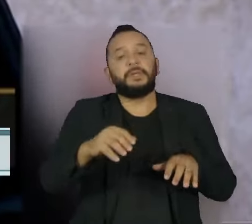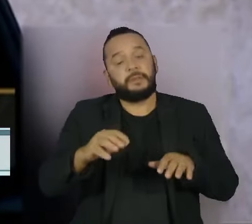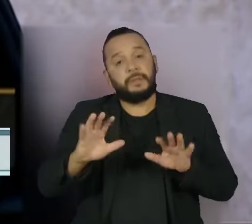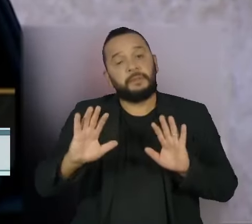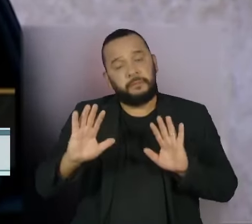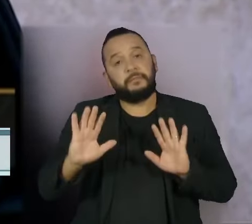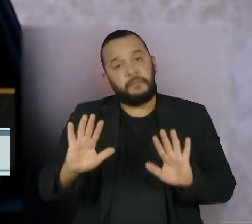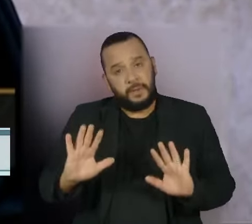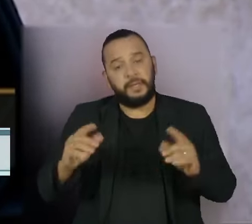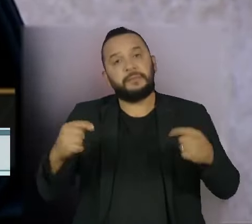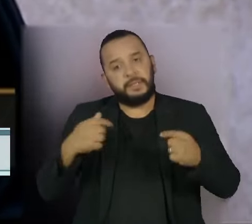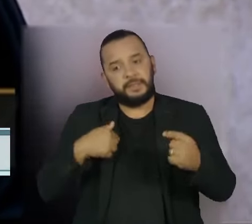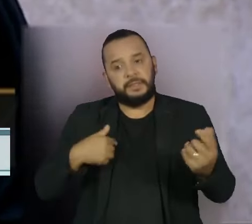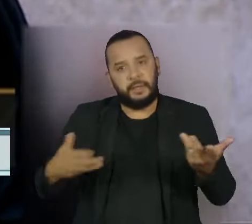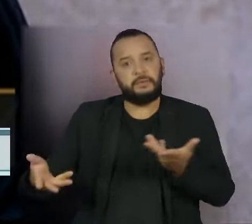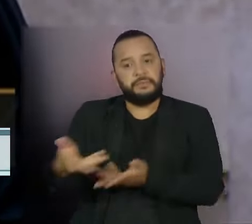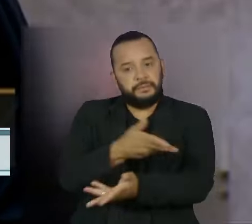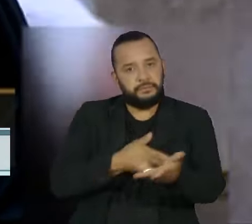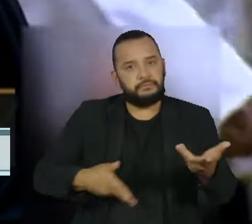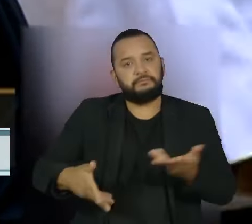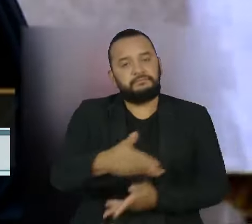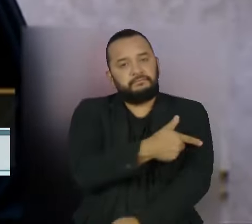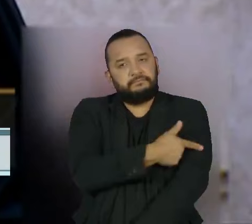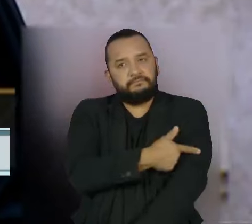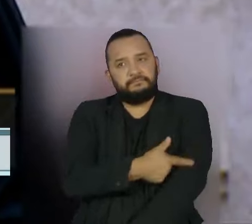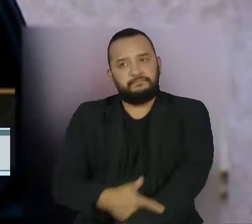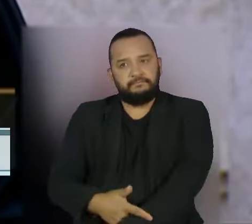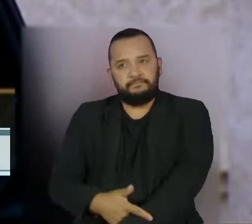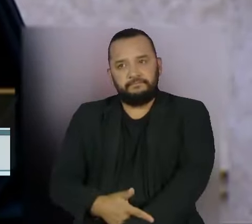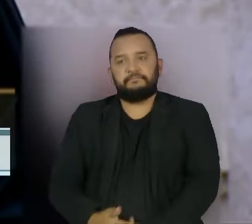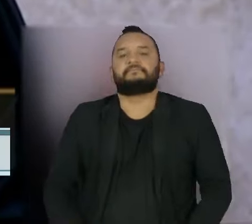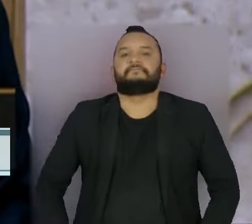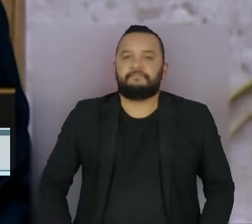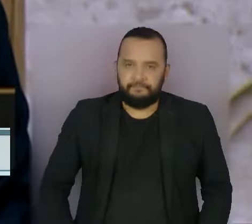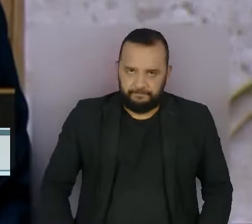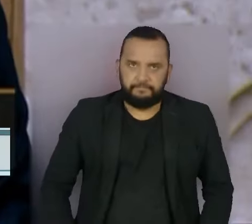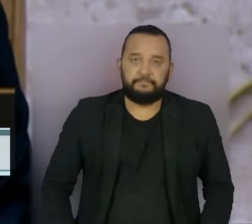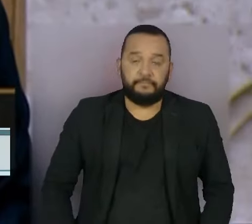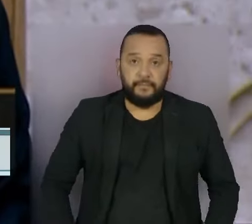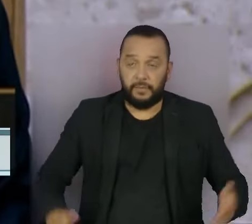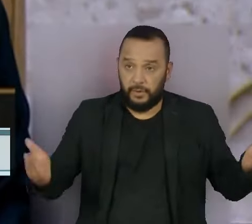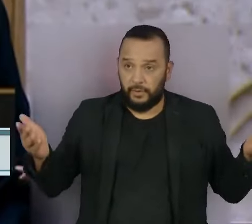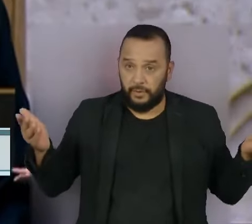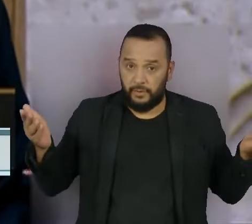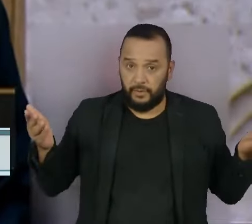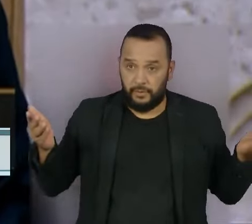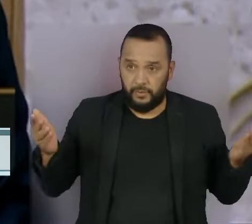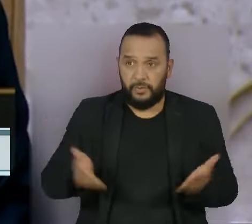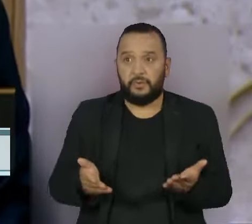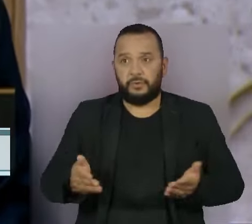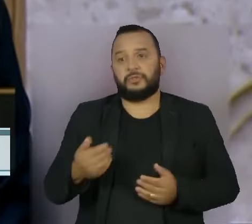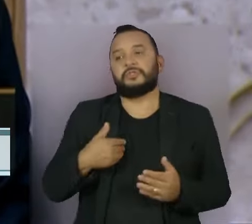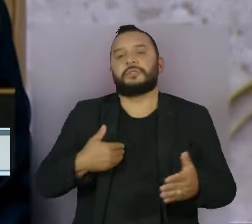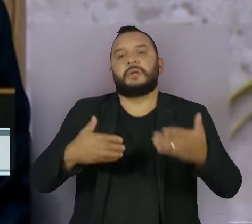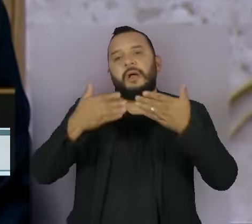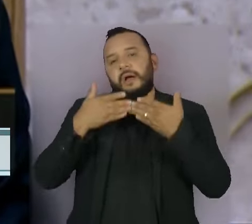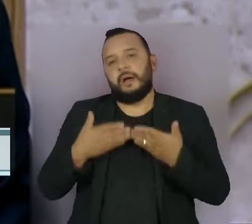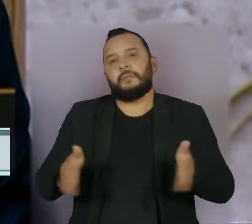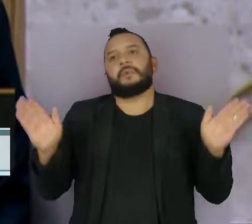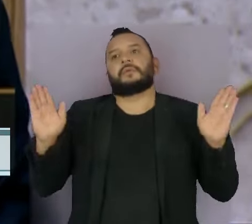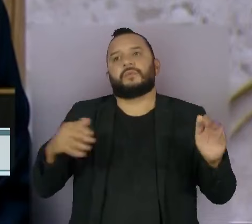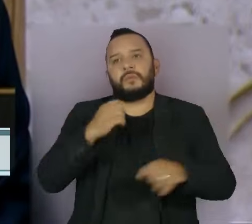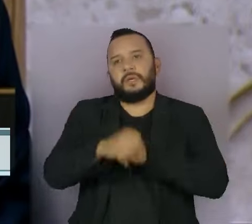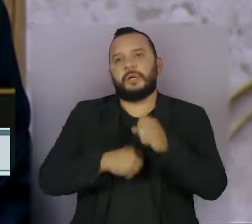convivemos de maneira extremamente civilizada e respeitosa. Hoje, na abertura do ano judiciário de